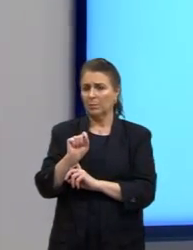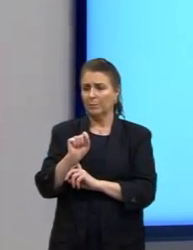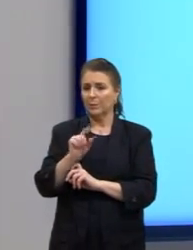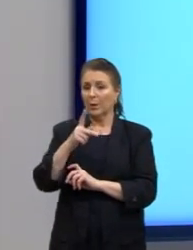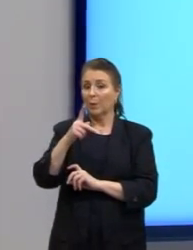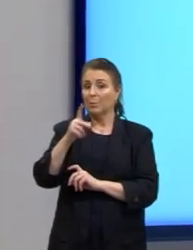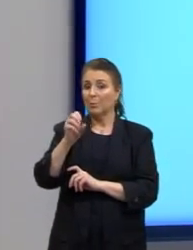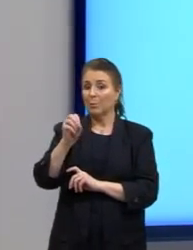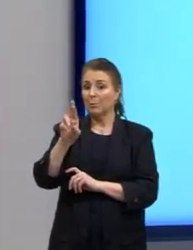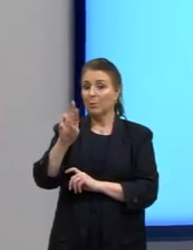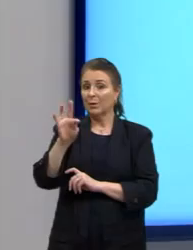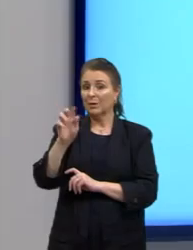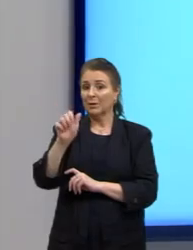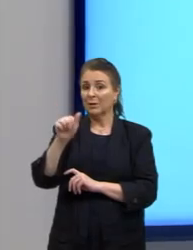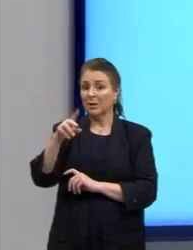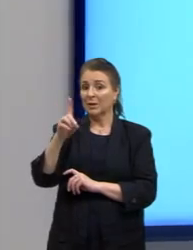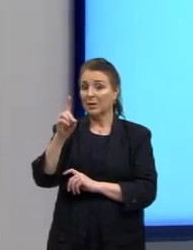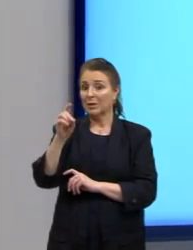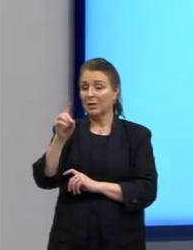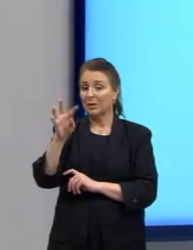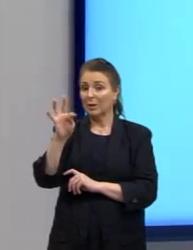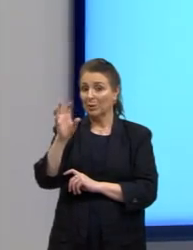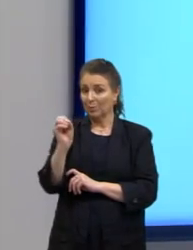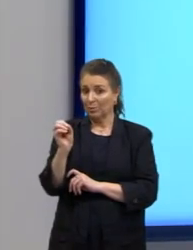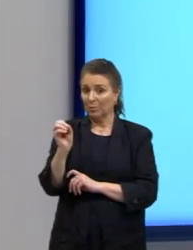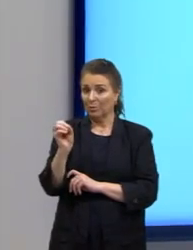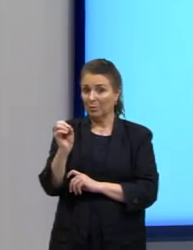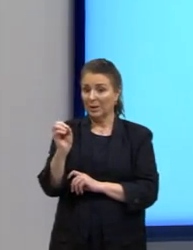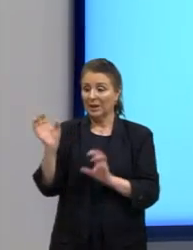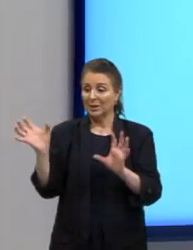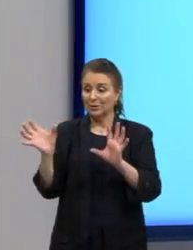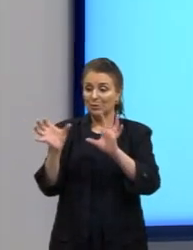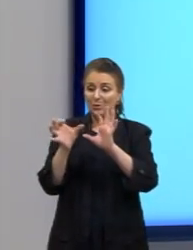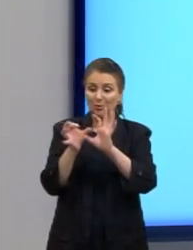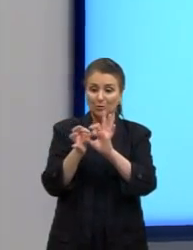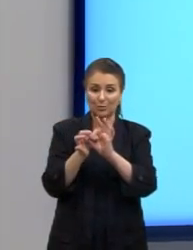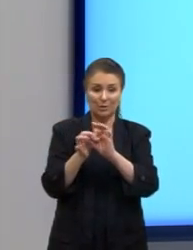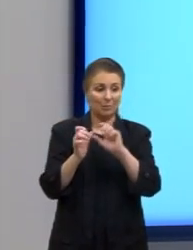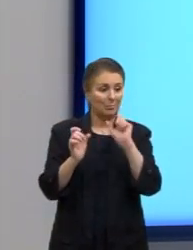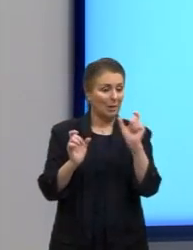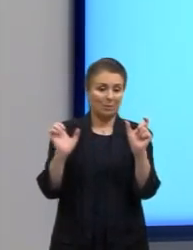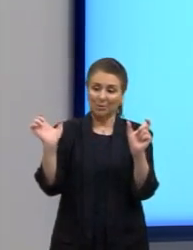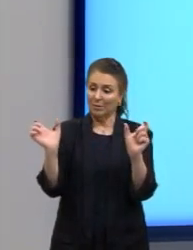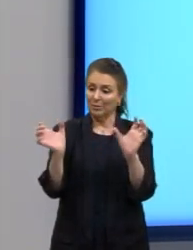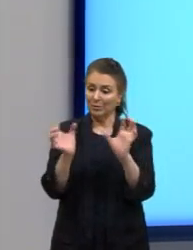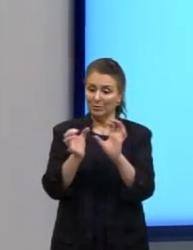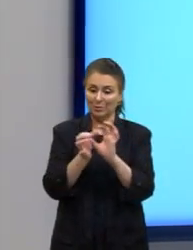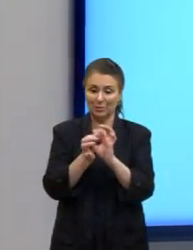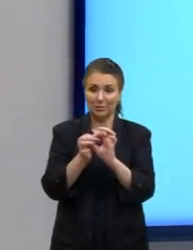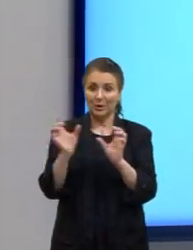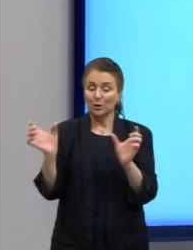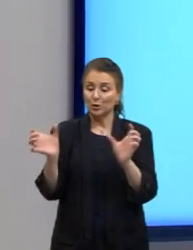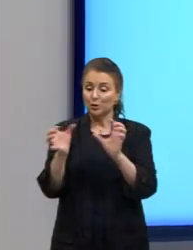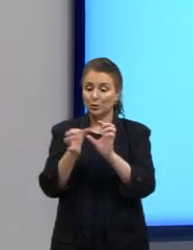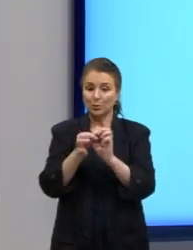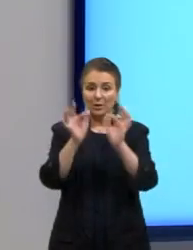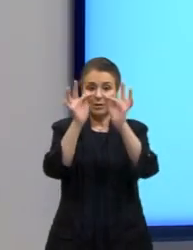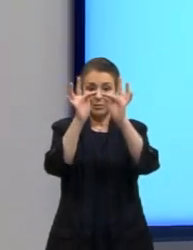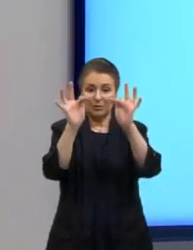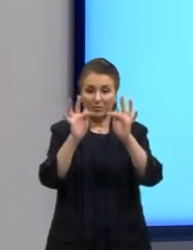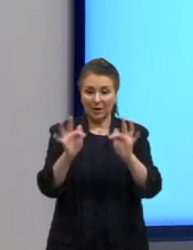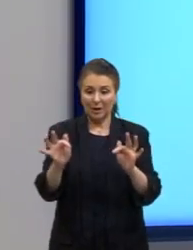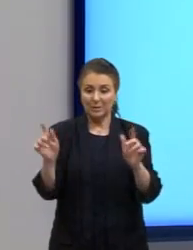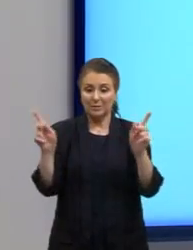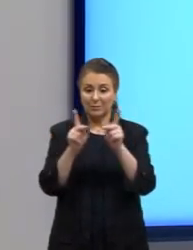portanto que é um elemento que junta uma palavra a outra junta uma frase a outra um período ao outro está